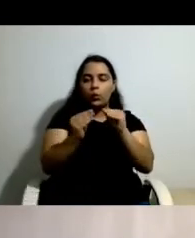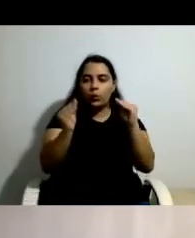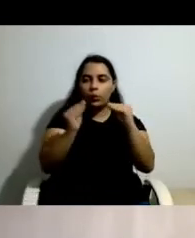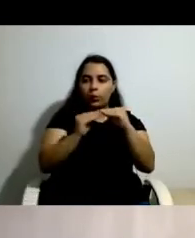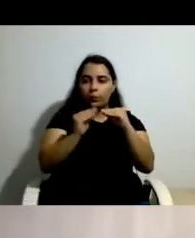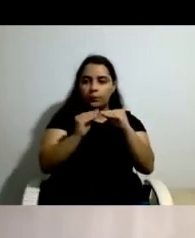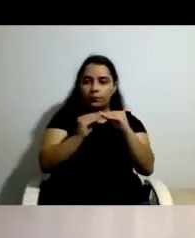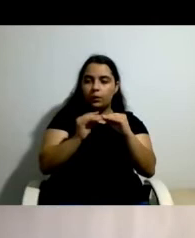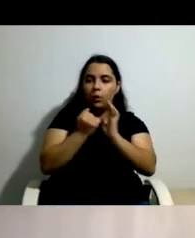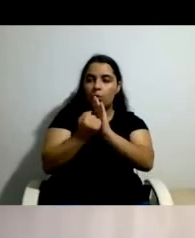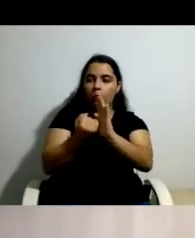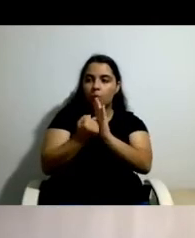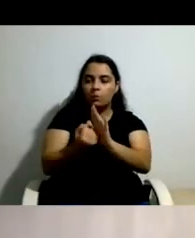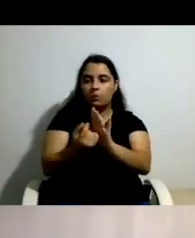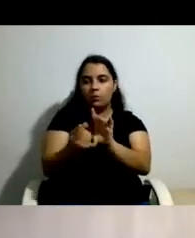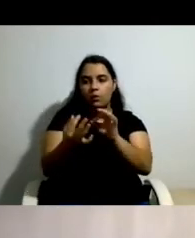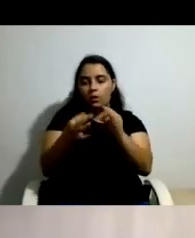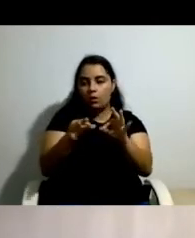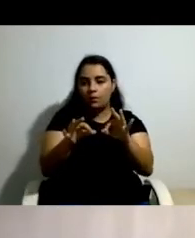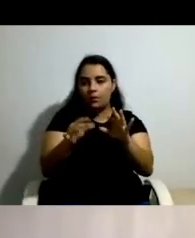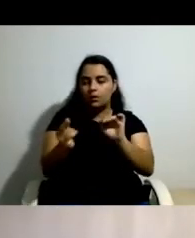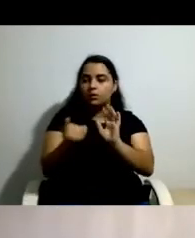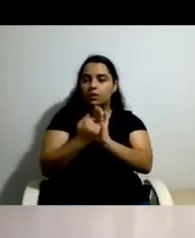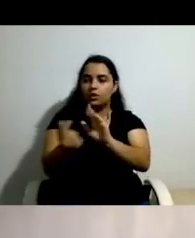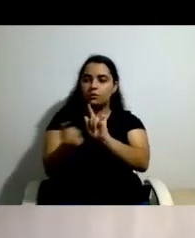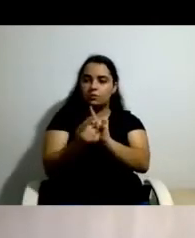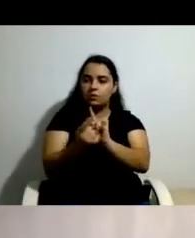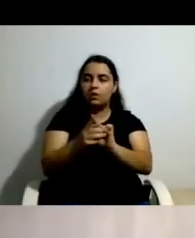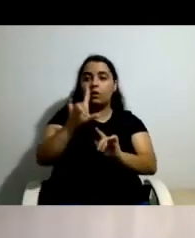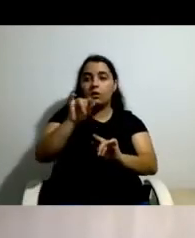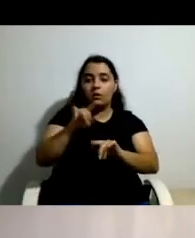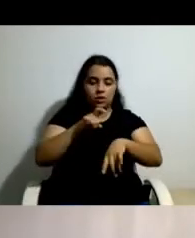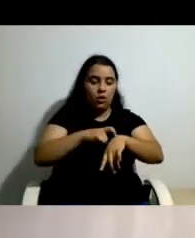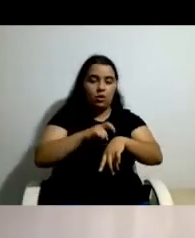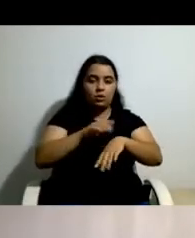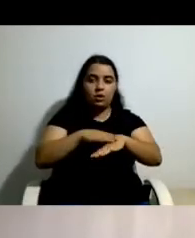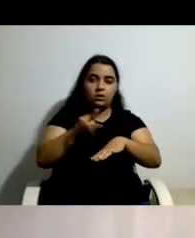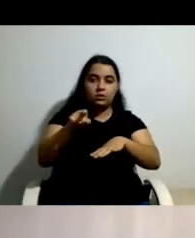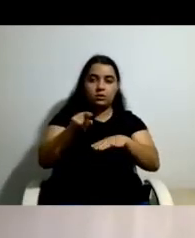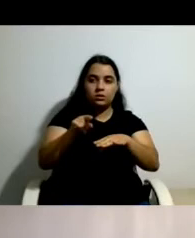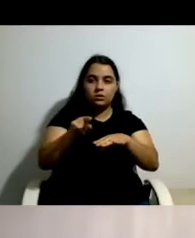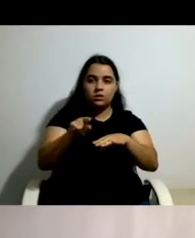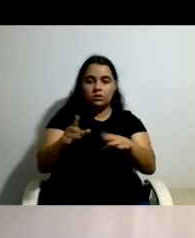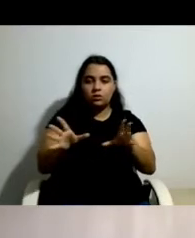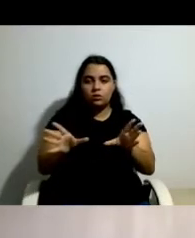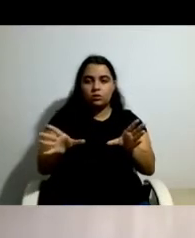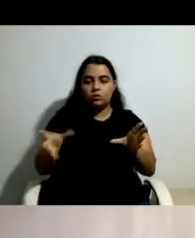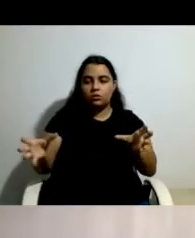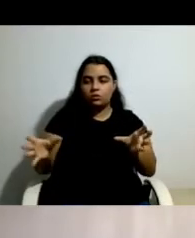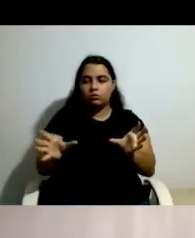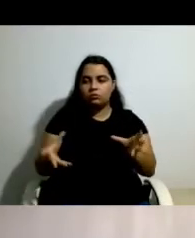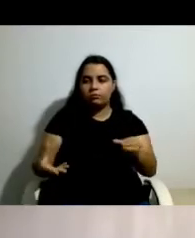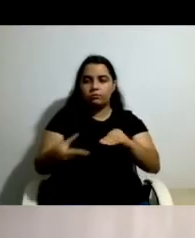assistências pessoais e a acumulação de um número significativo de horas de assistência pessoal para utilizar para